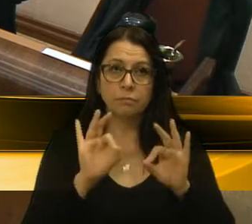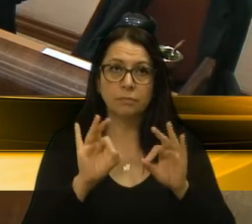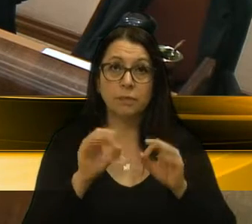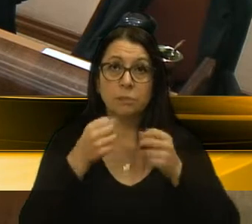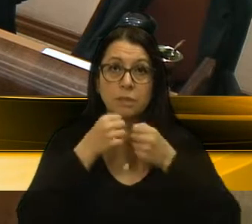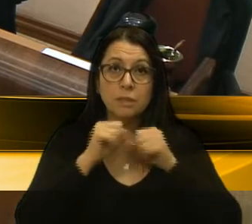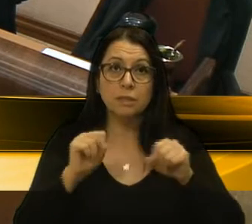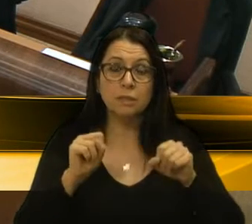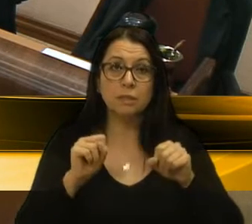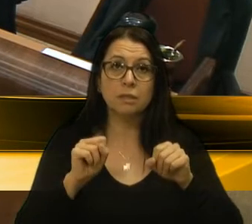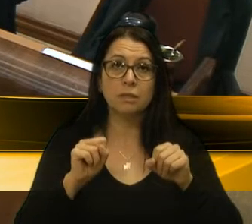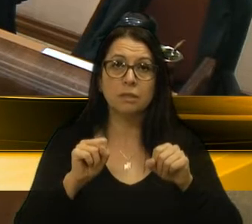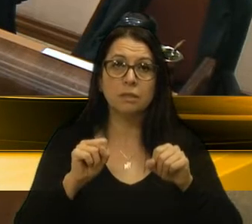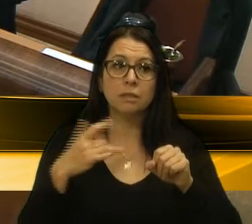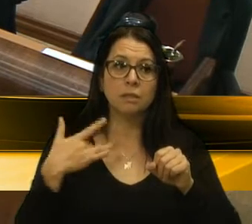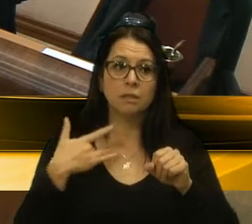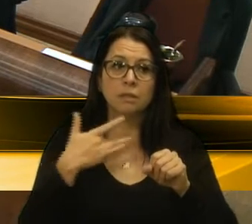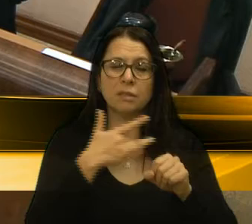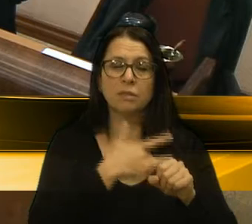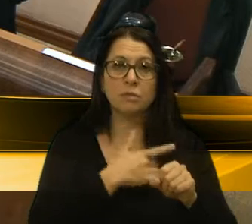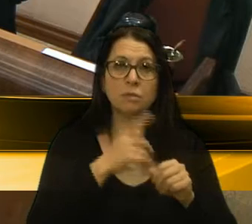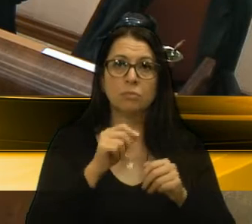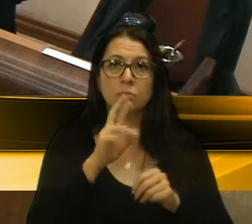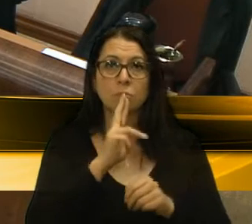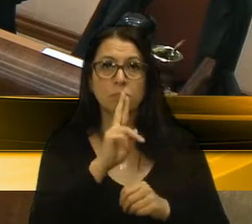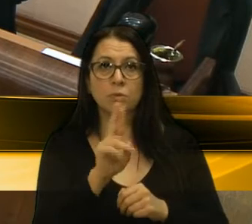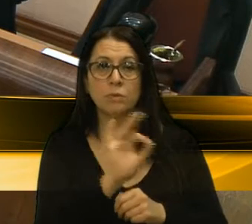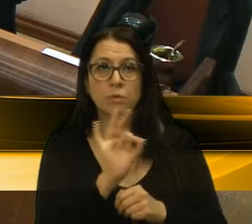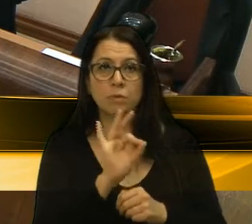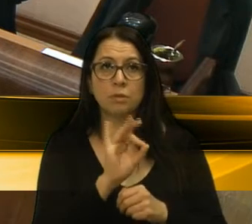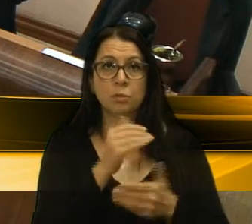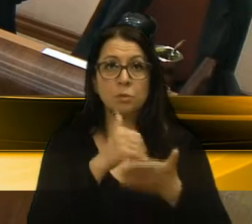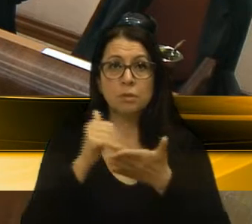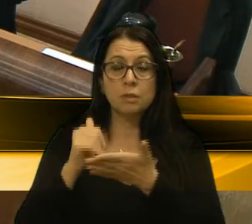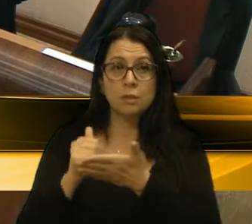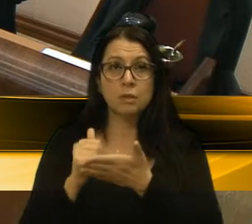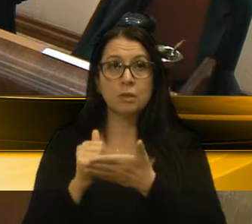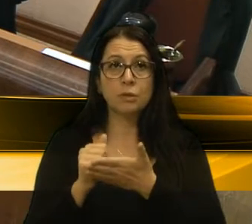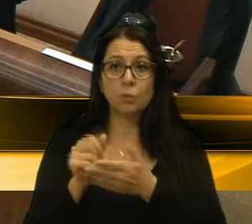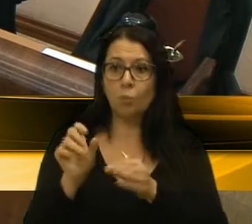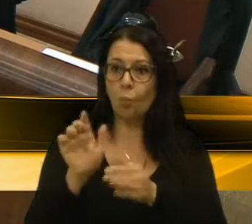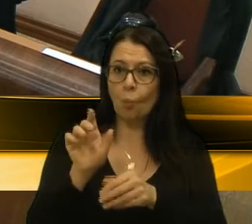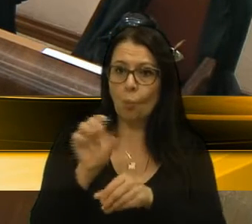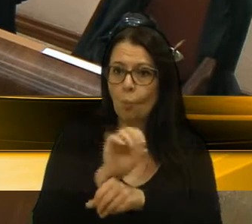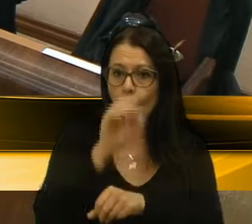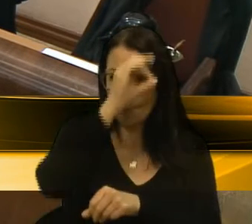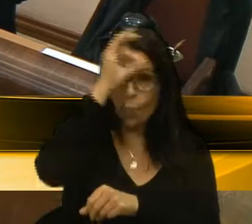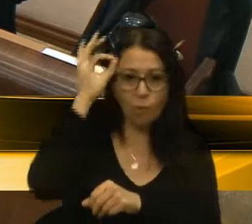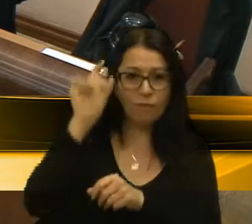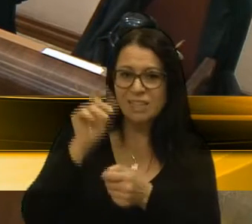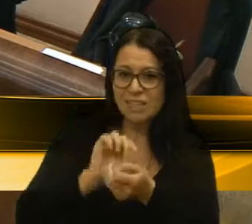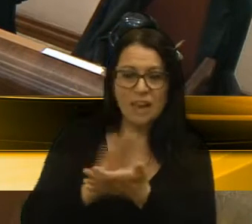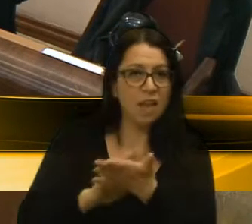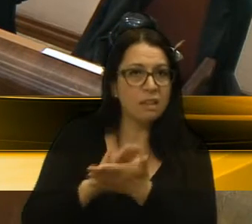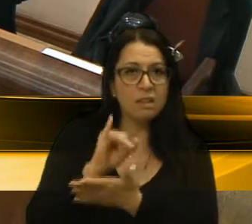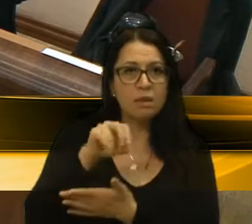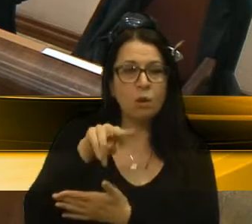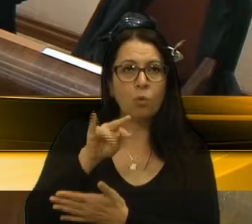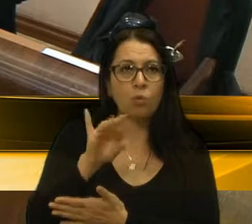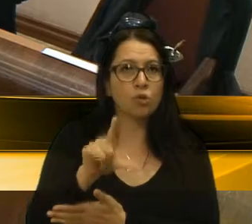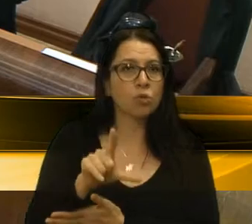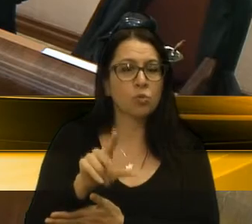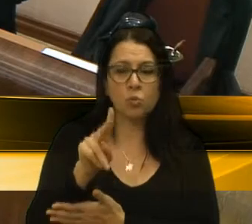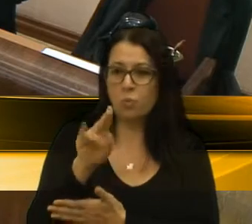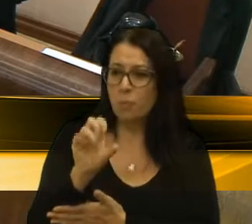da Saúde não responde nada. Esse secretário da Saúde é um inútil, é um inútil, com todo respeito aos servidores da área da saúde, às